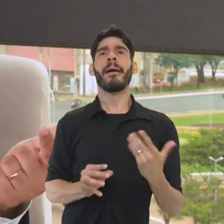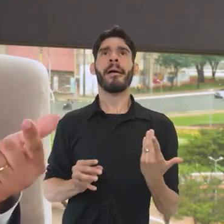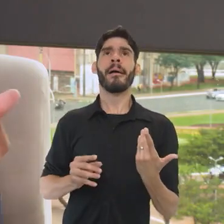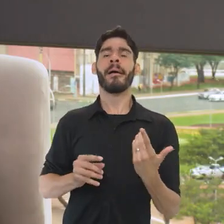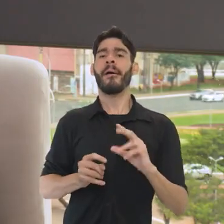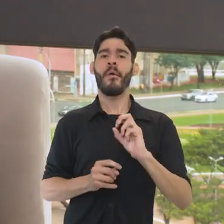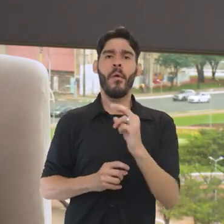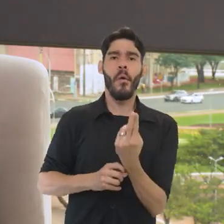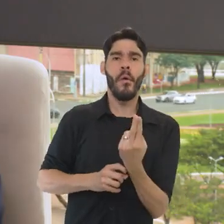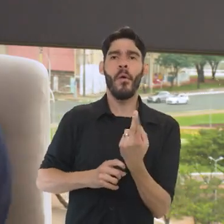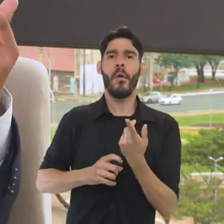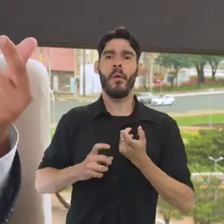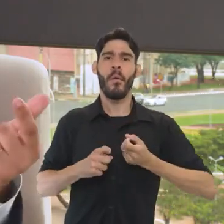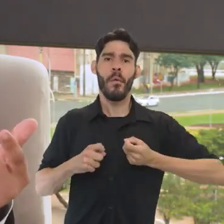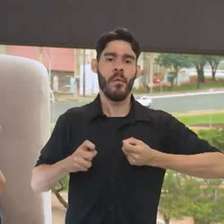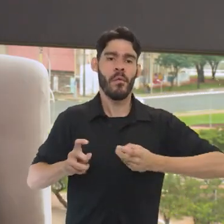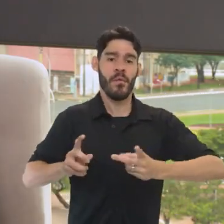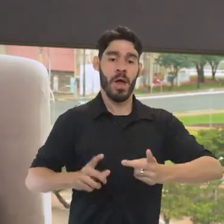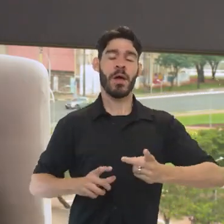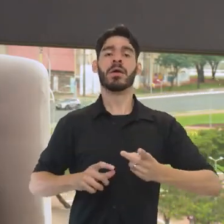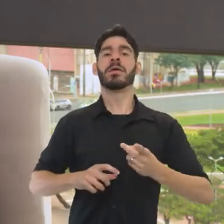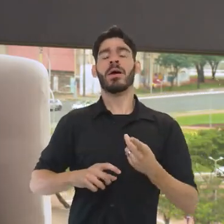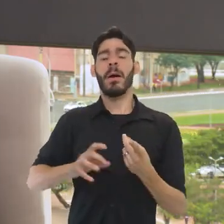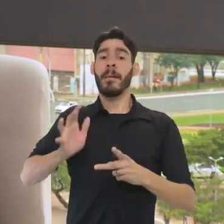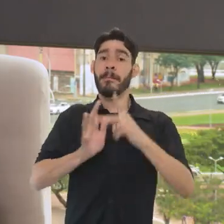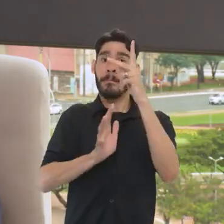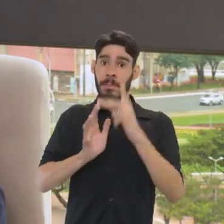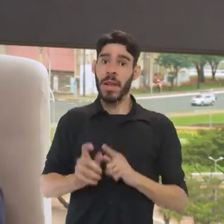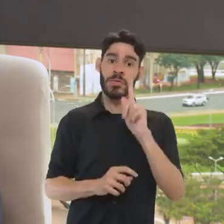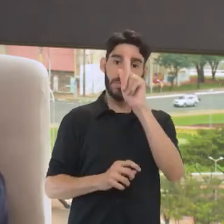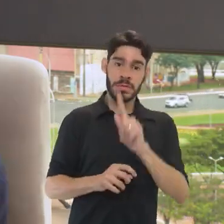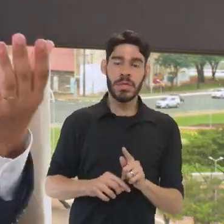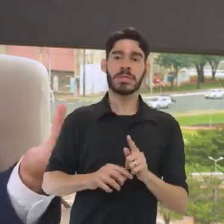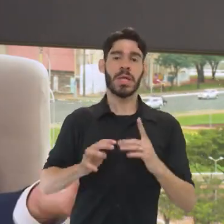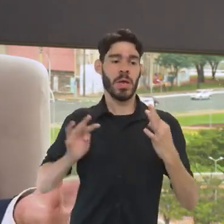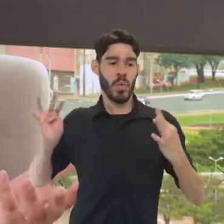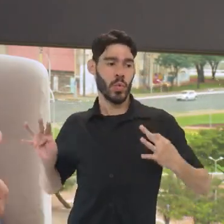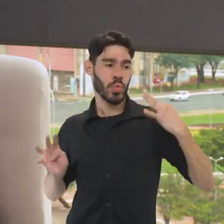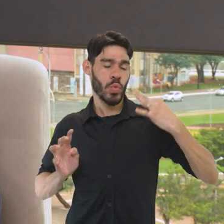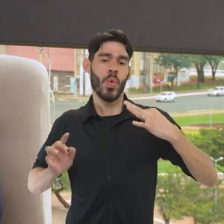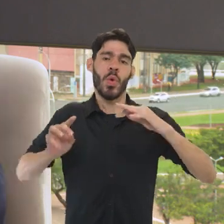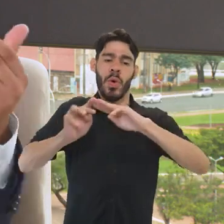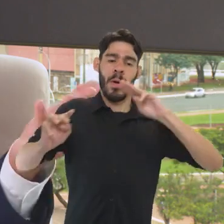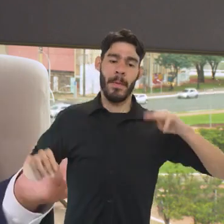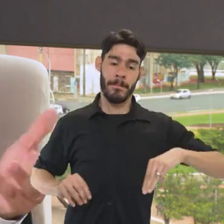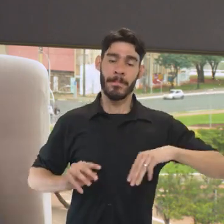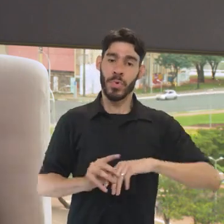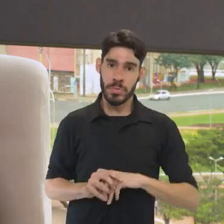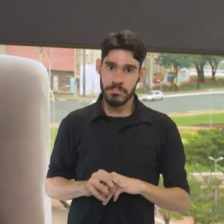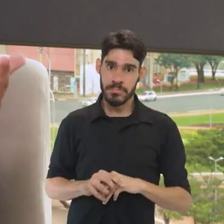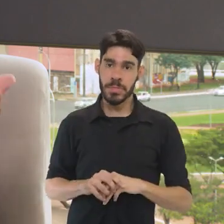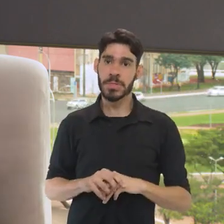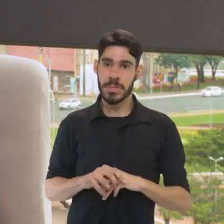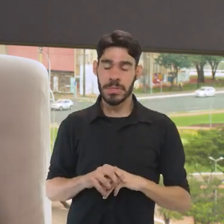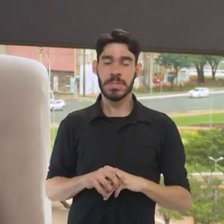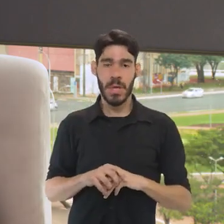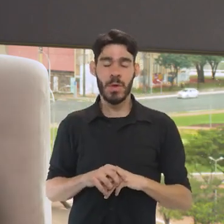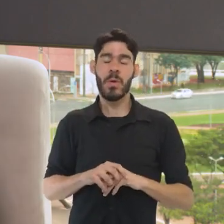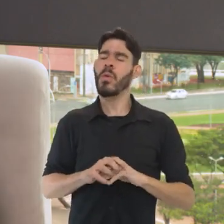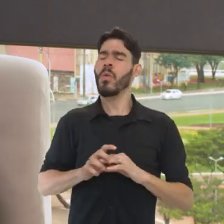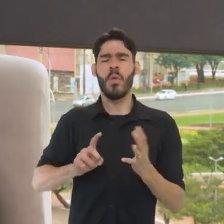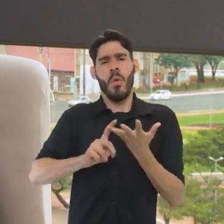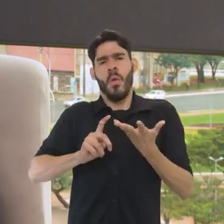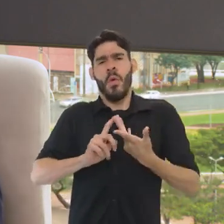ocupação de comércio, pode ser um plano de gestão para uma ocupação turística, museográfica, museológica,